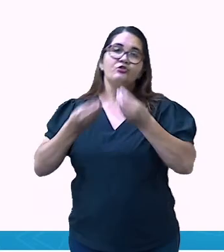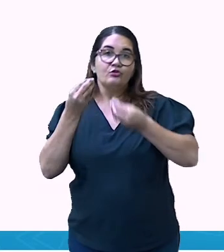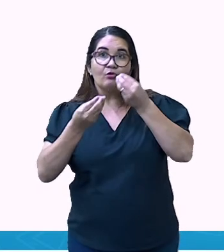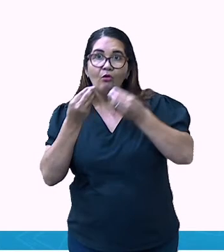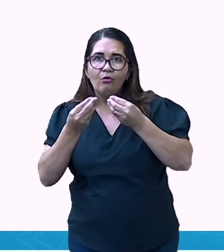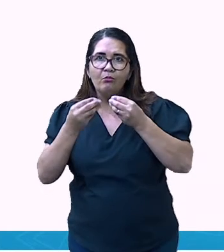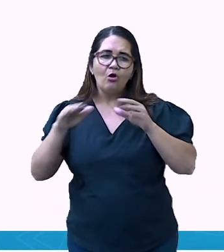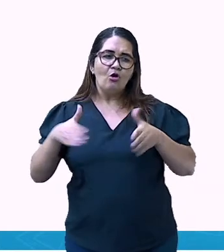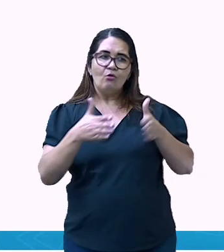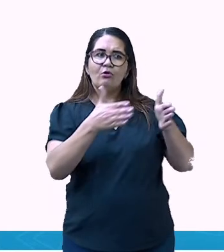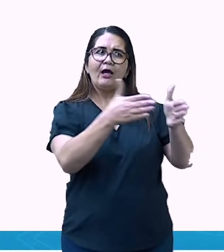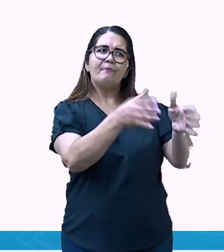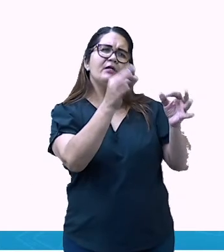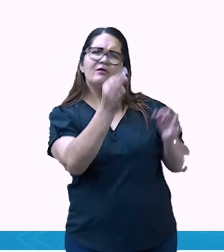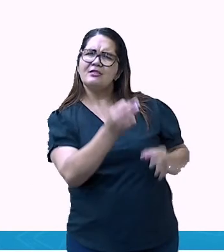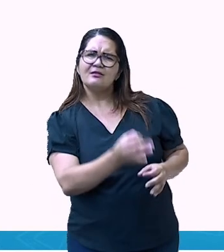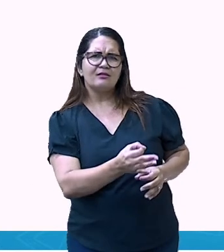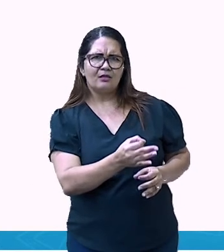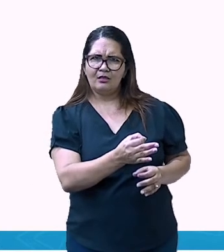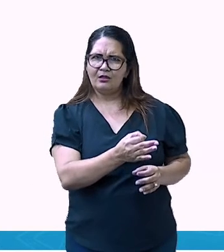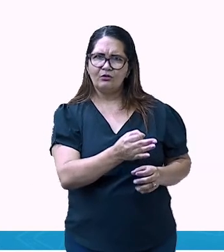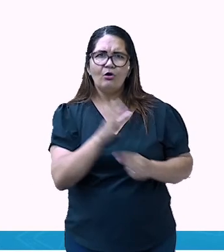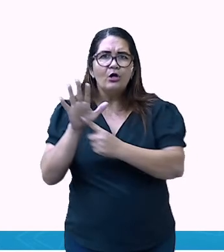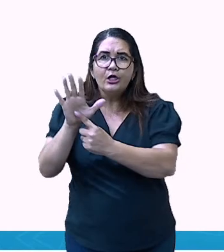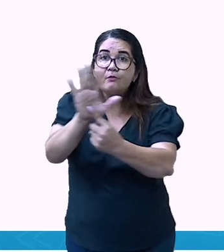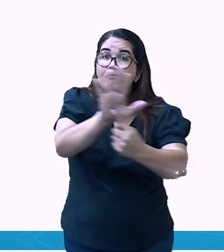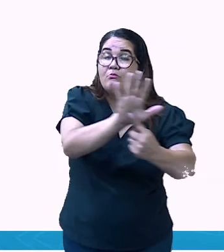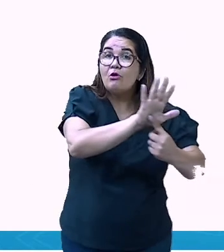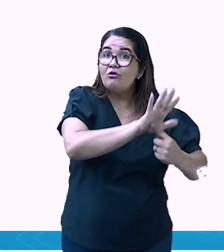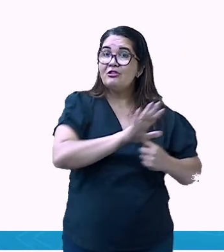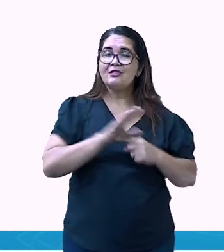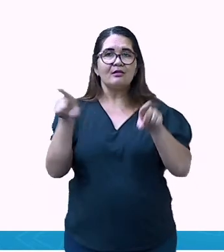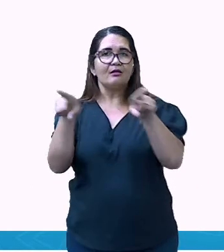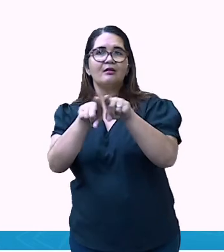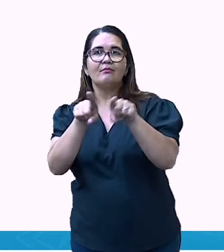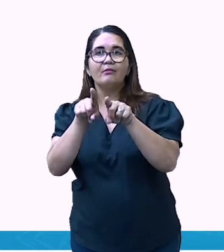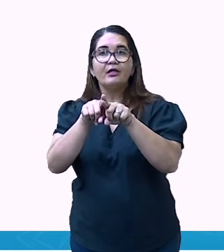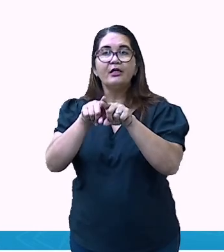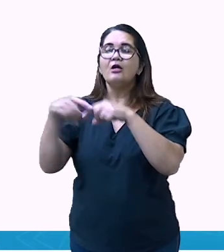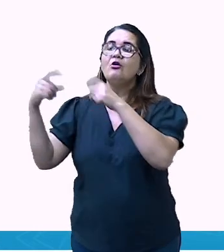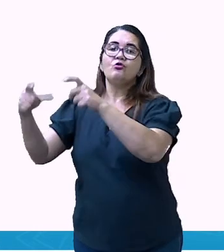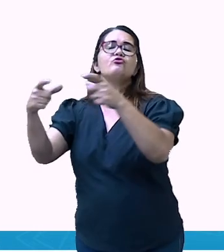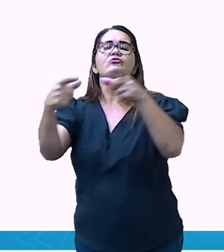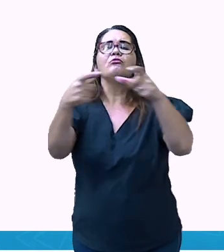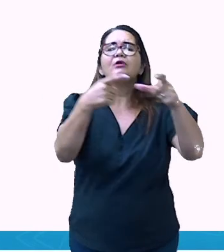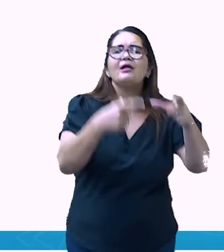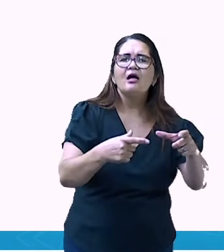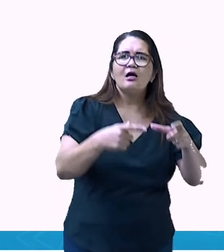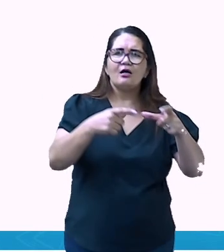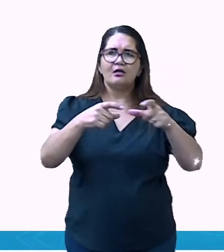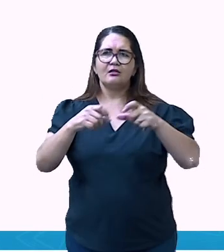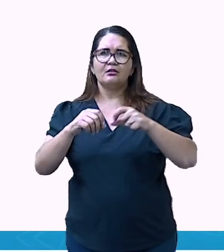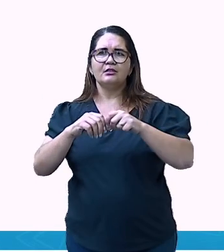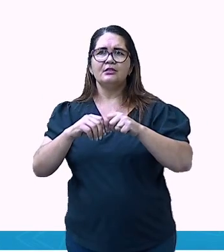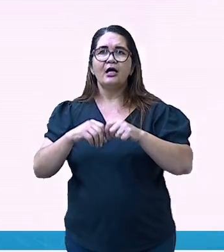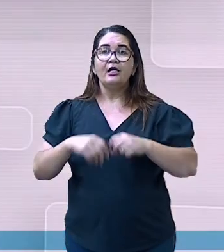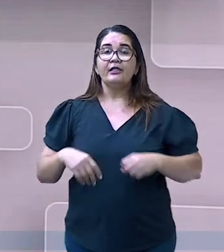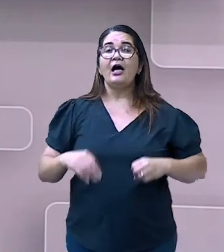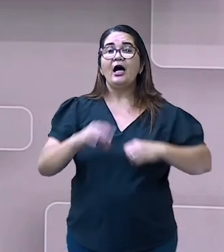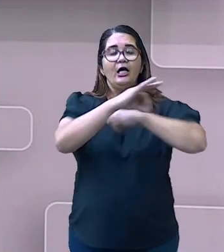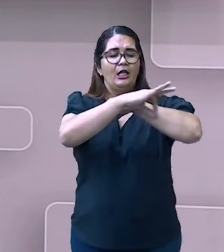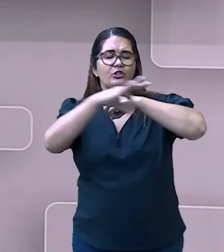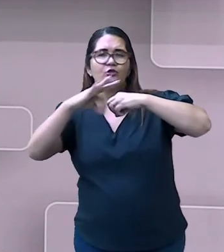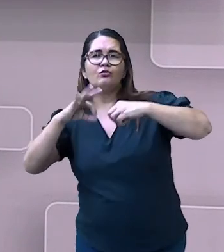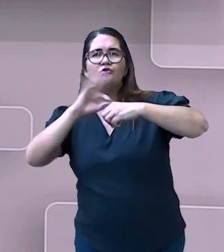seguir, ele indica um monte de outras coisas. Ele também indica... Lembra que a gente falou da latitude, da